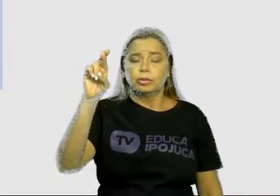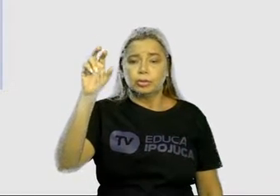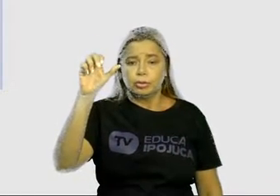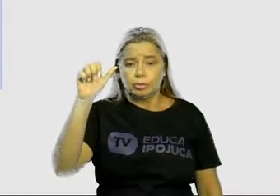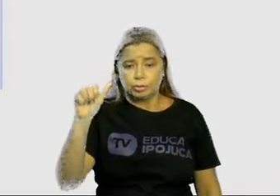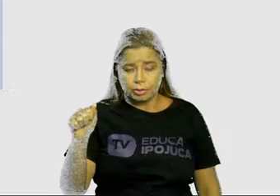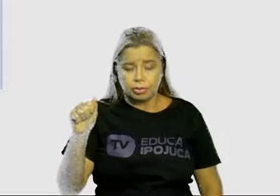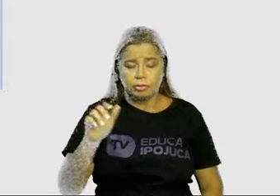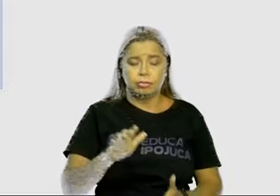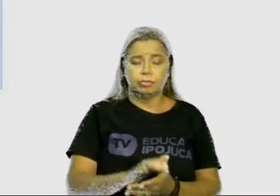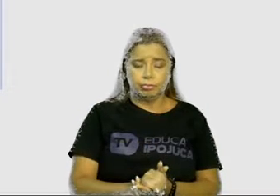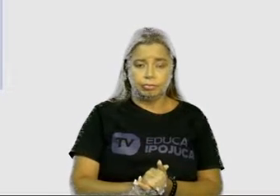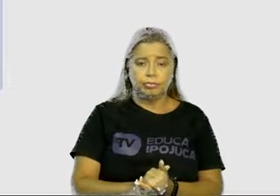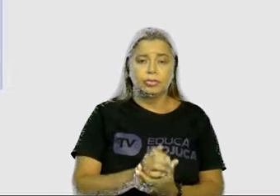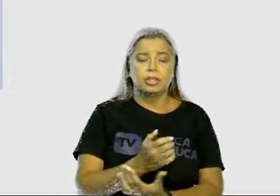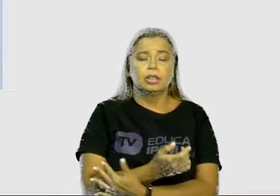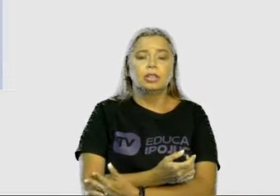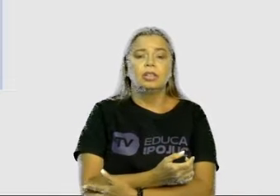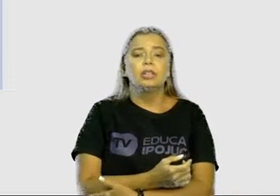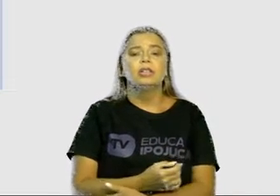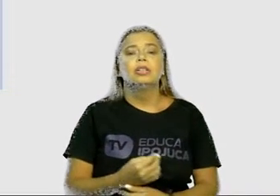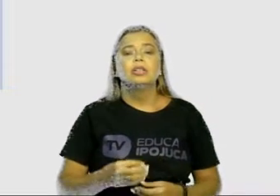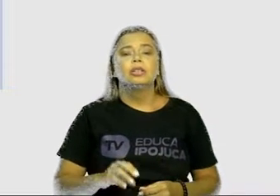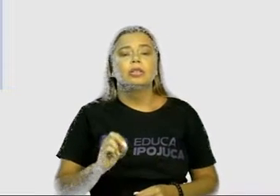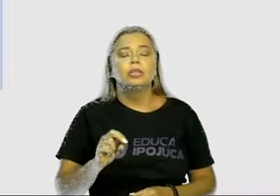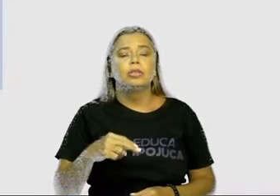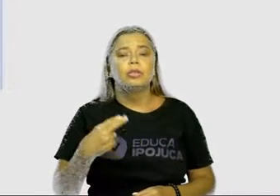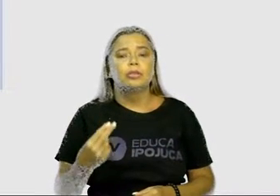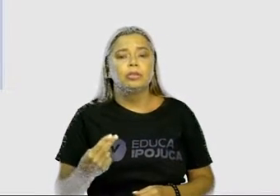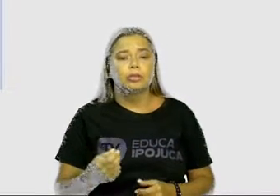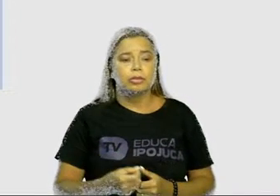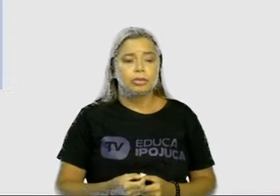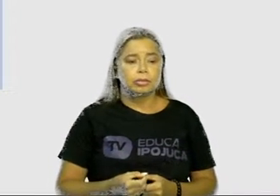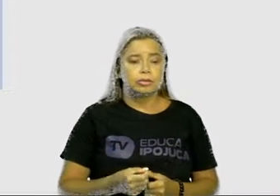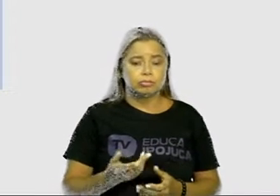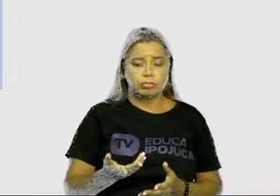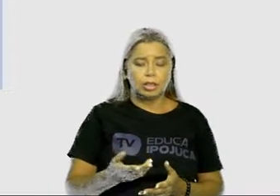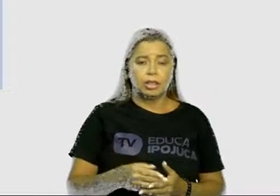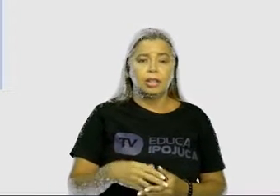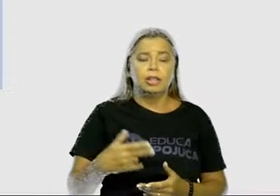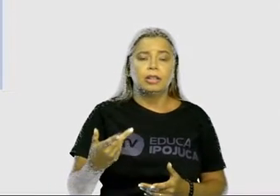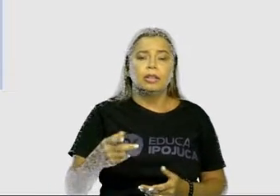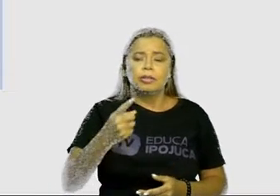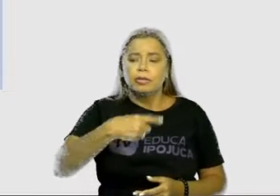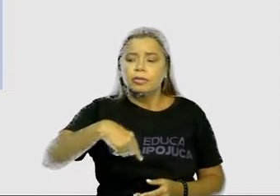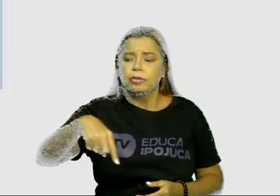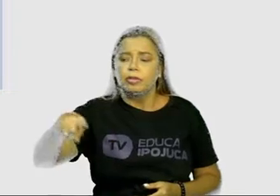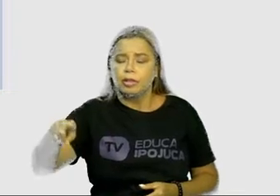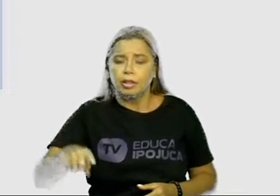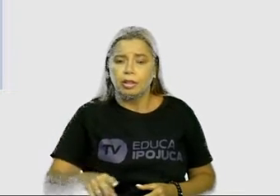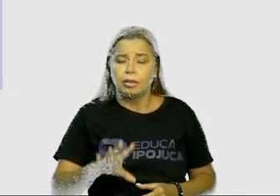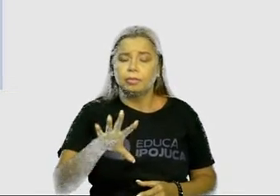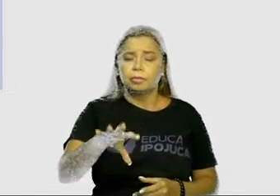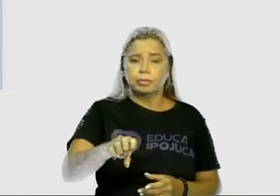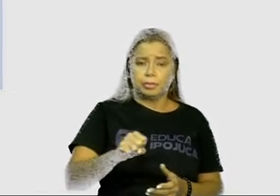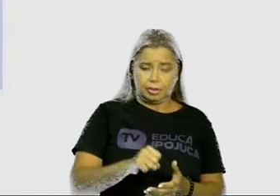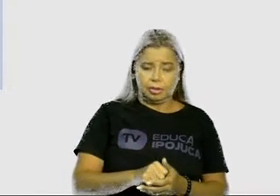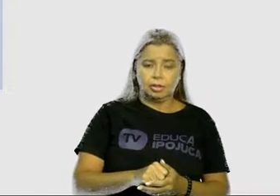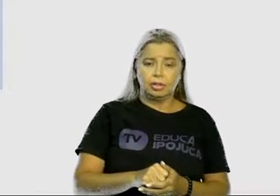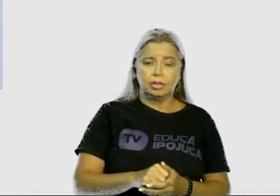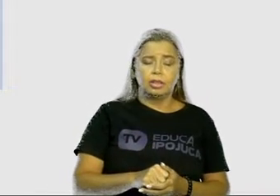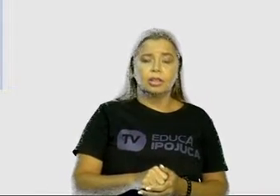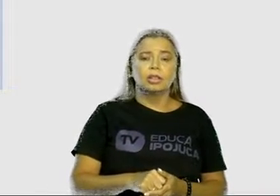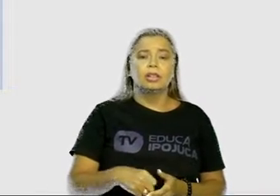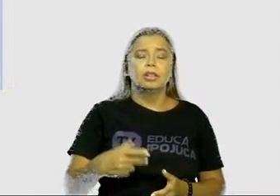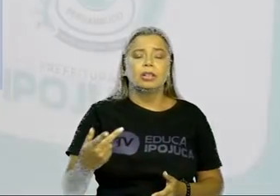Pátio, né? Pátio. Eu vou lá pegar o pátio. Por quê? Em algumas regiões, o pessoal